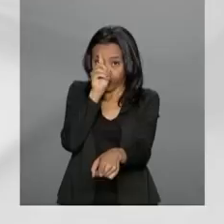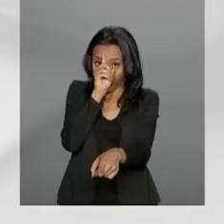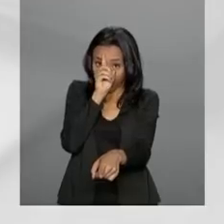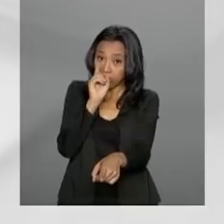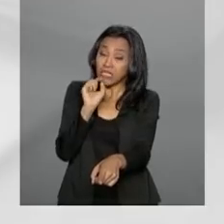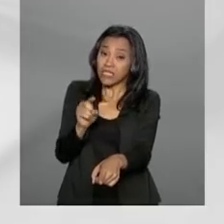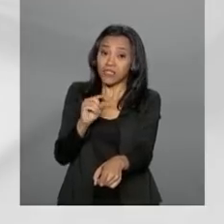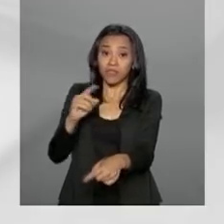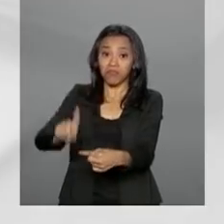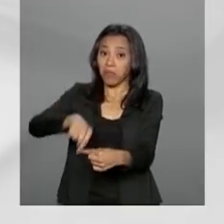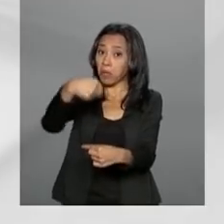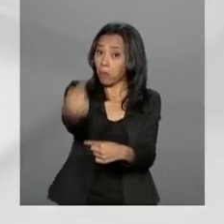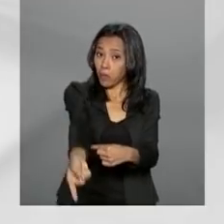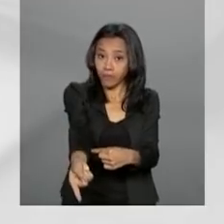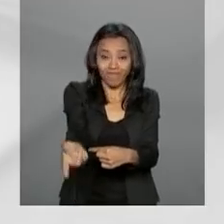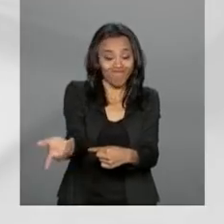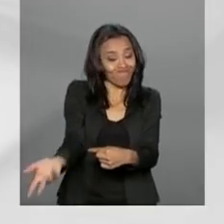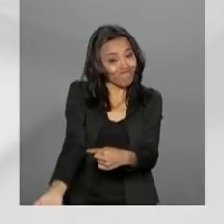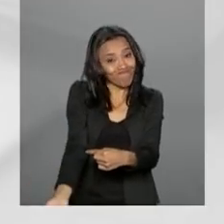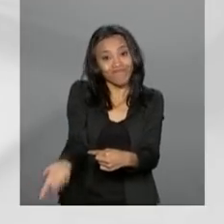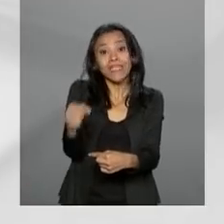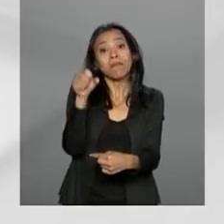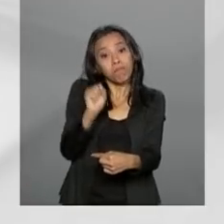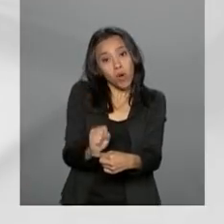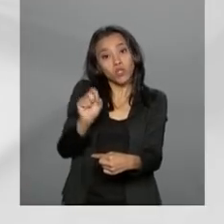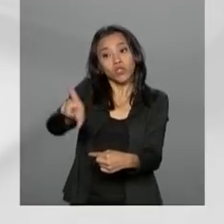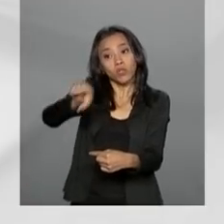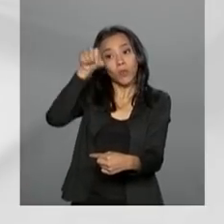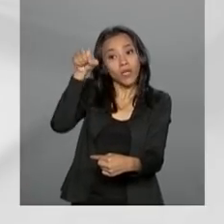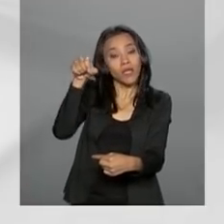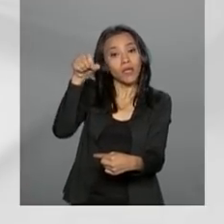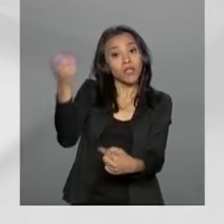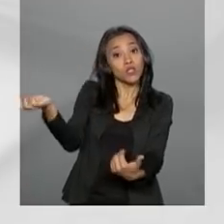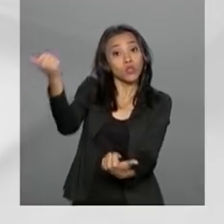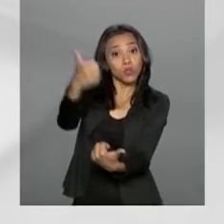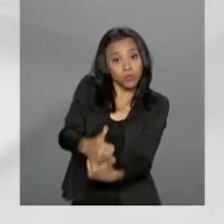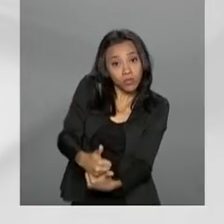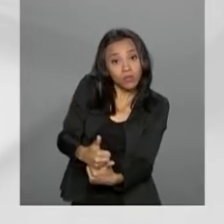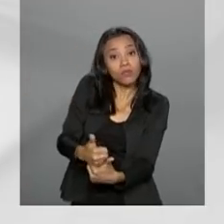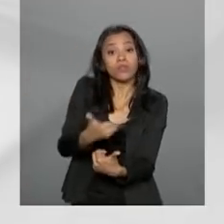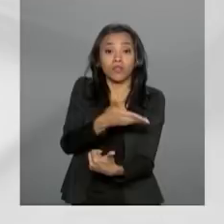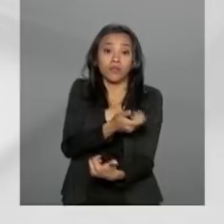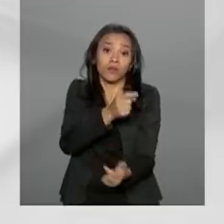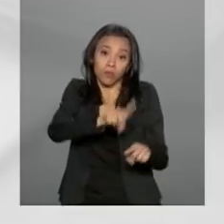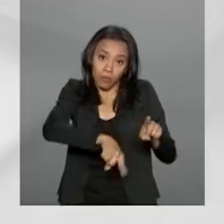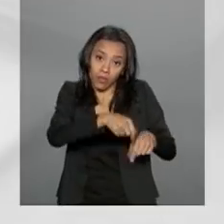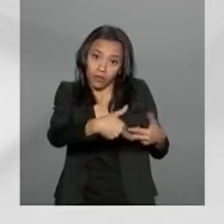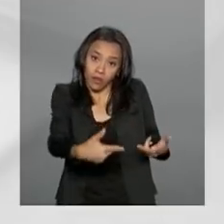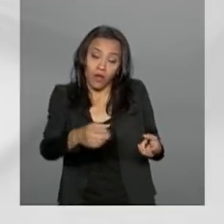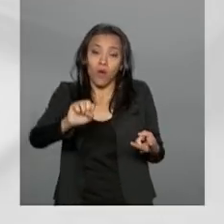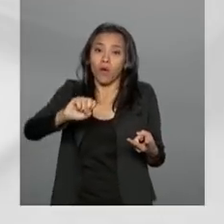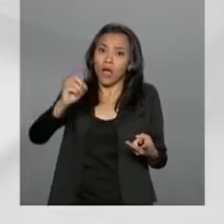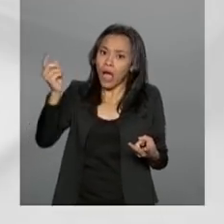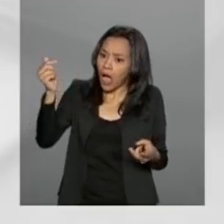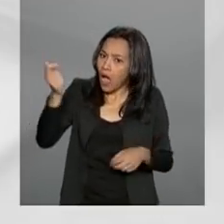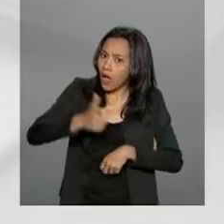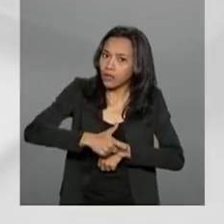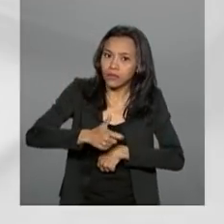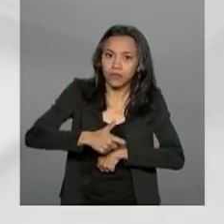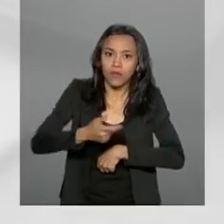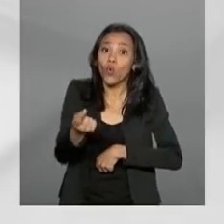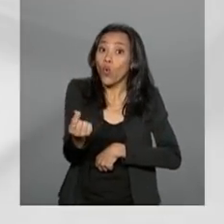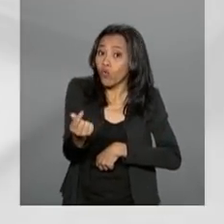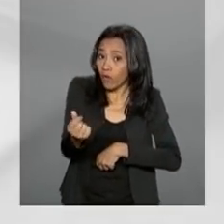Passado o prazo, o consumidor tem a opção de escolher entre a substituição do produto, a restituição imediata da